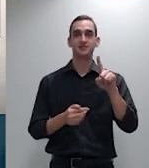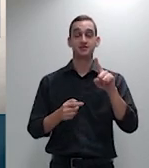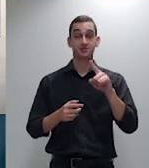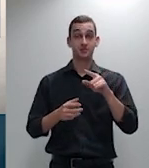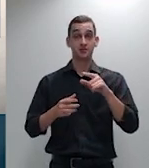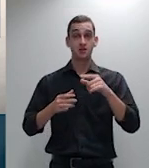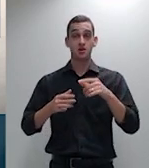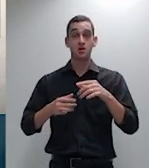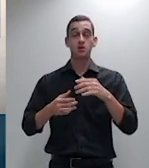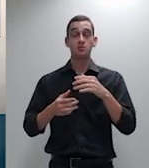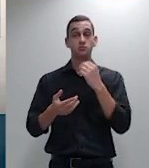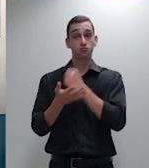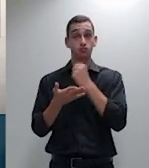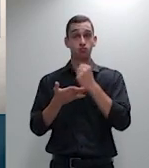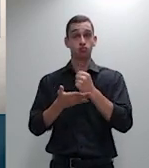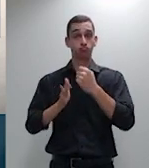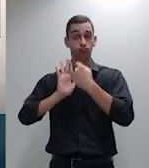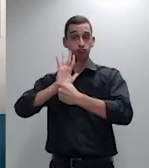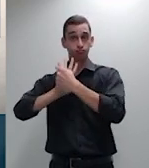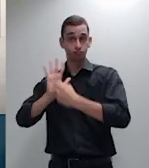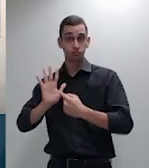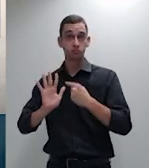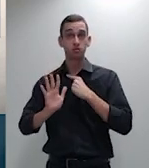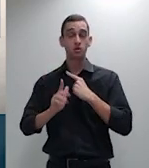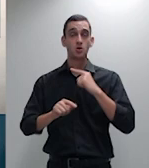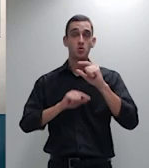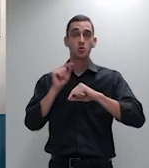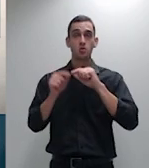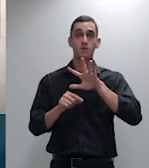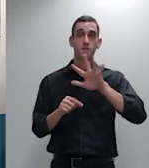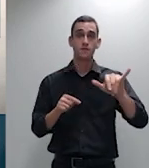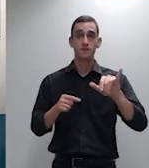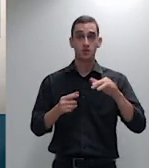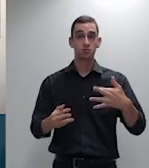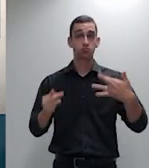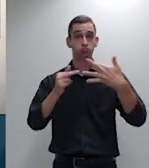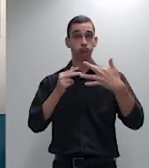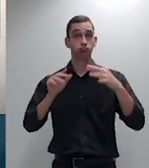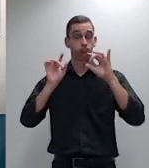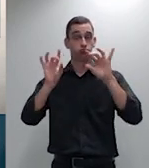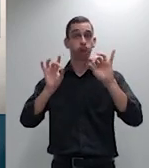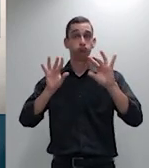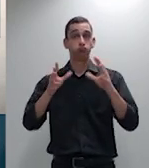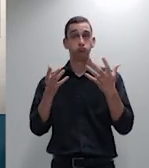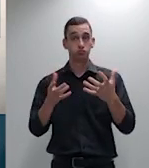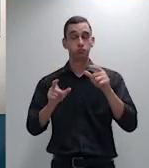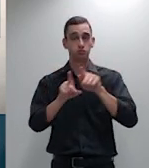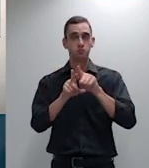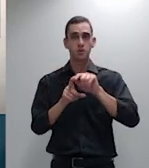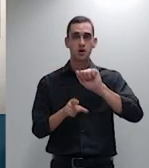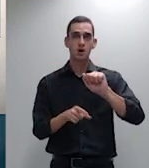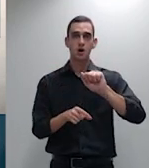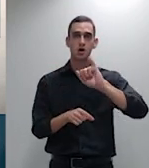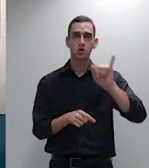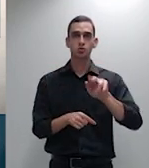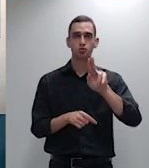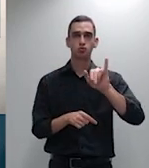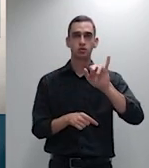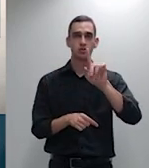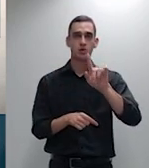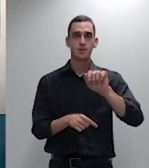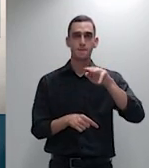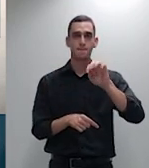da interposição de recursos e do ajuizamento de outra ação ressoando inequívoco que o escopo da